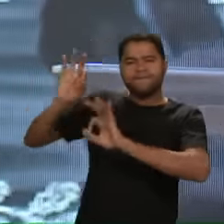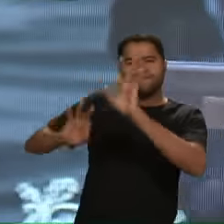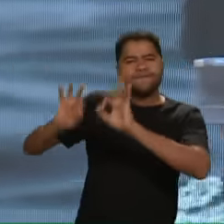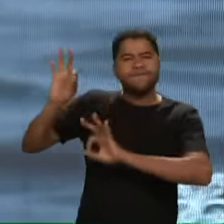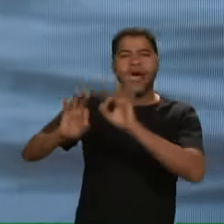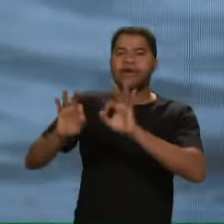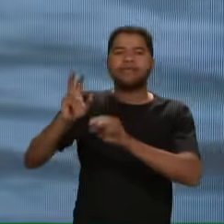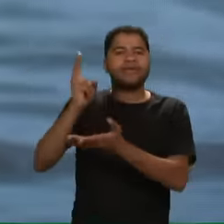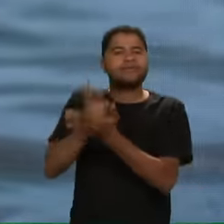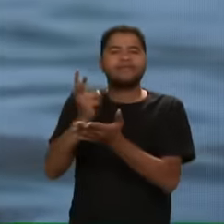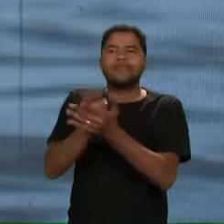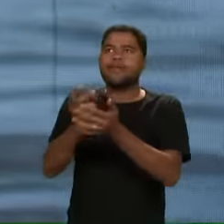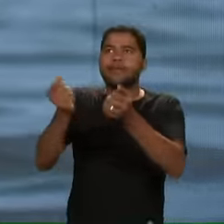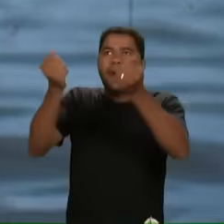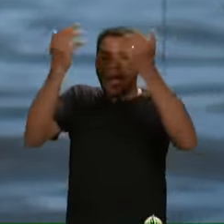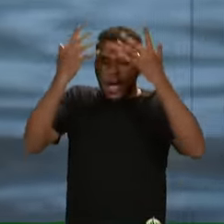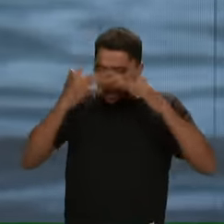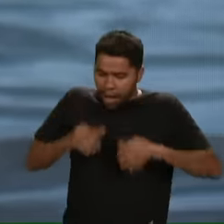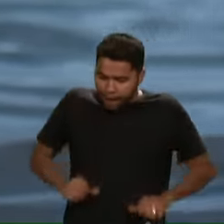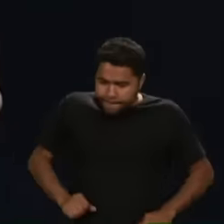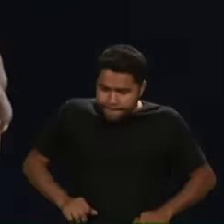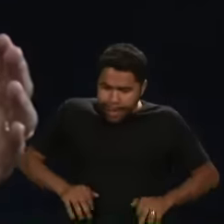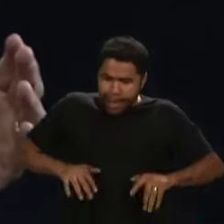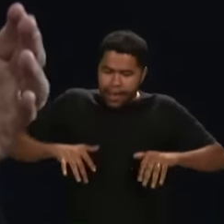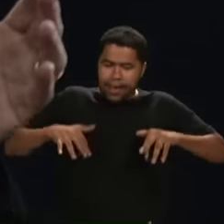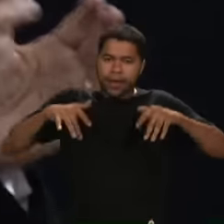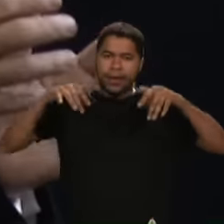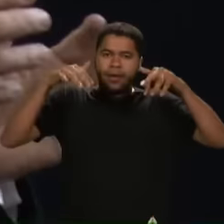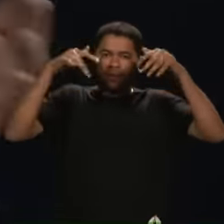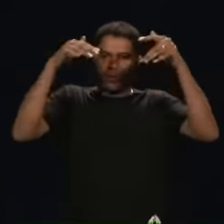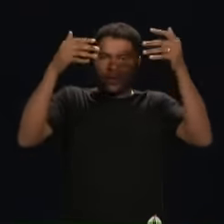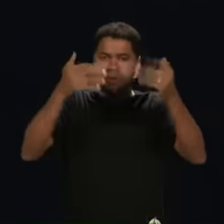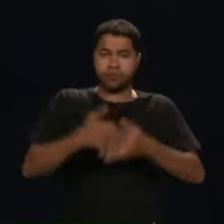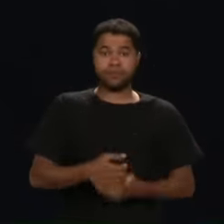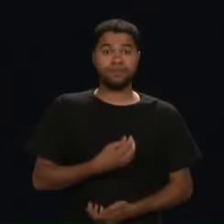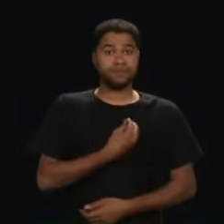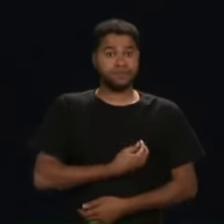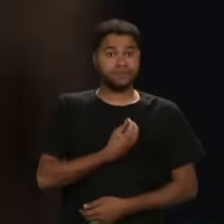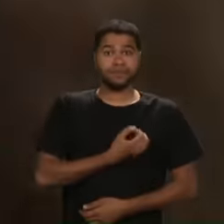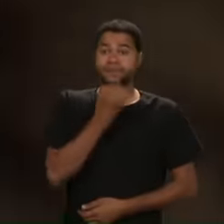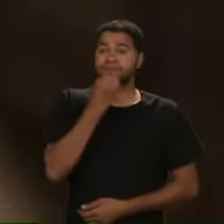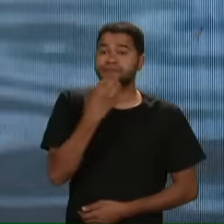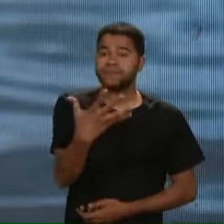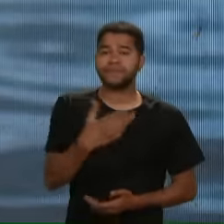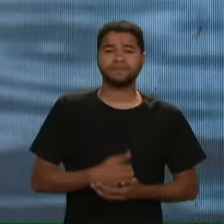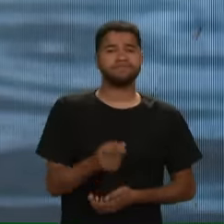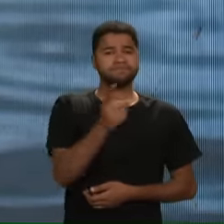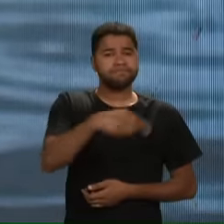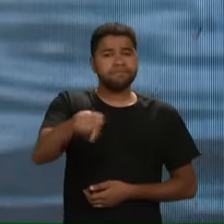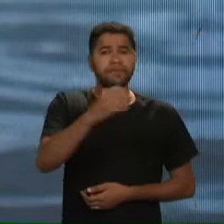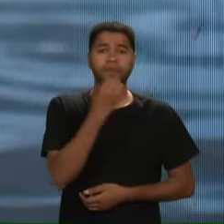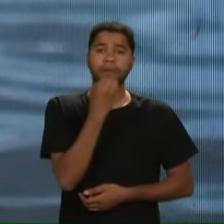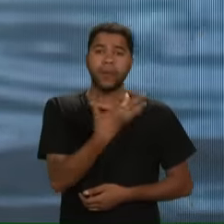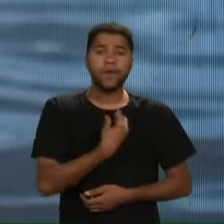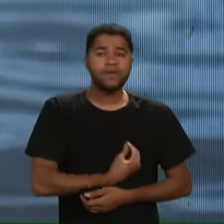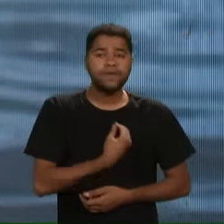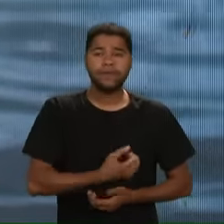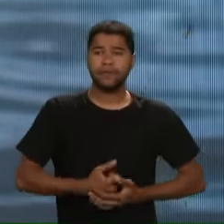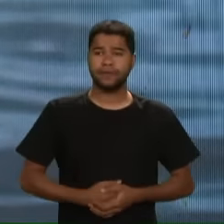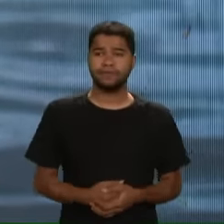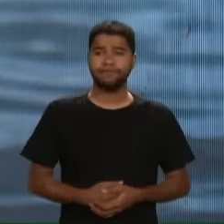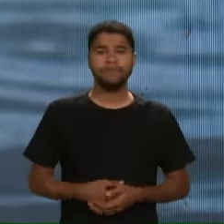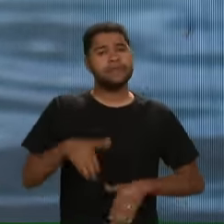para transbordar Ele disse Eu vim Para que eu tenha vida abundante Você tenha vida abundante